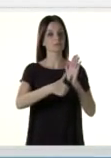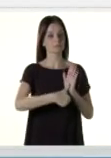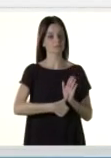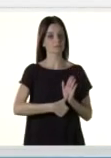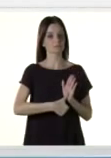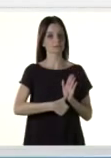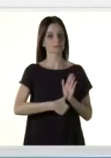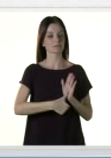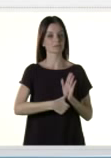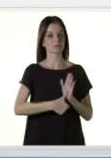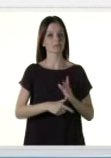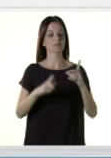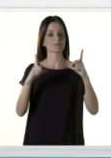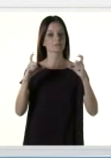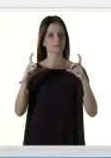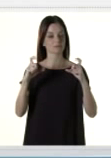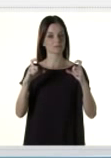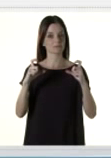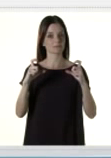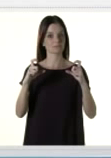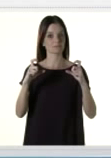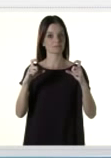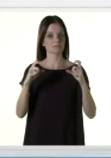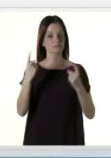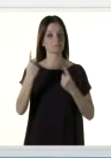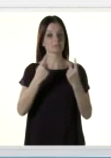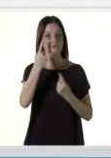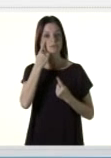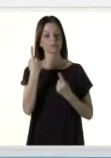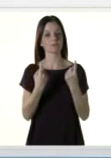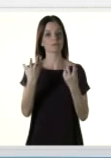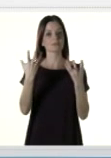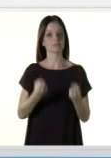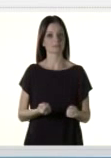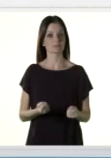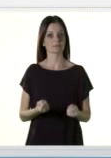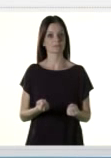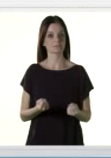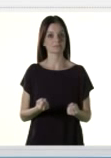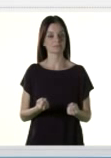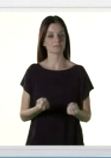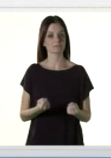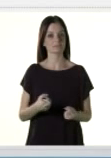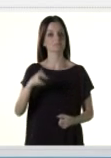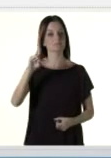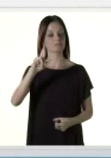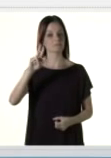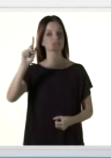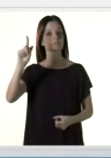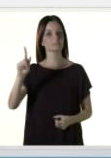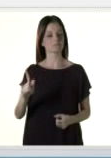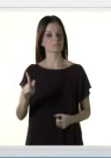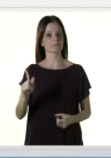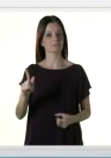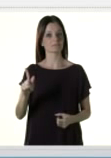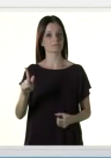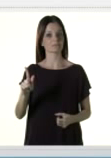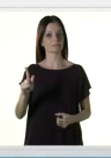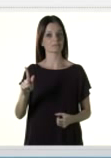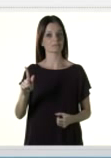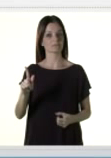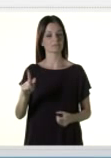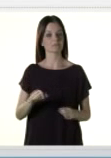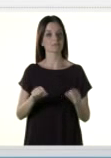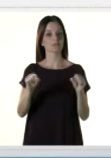Veja quais são os documentos aceitos. Cédulas de identidade, RG, expedidas pelas Secretarias de Segurança